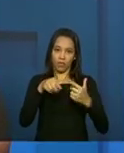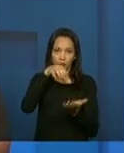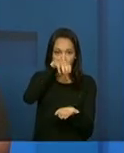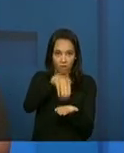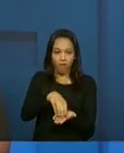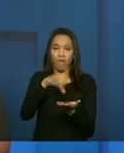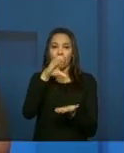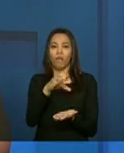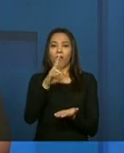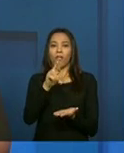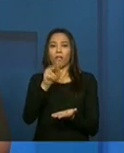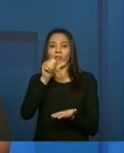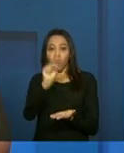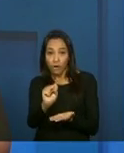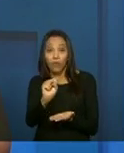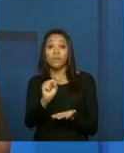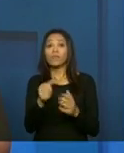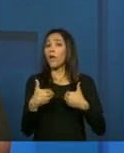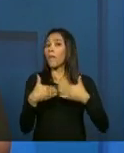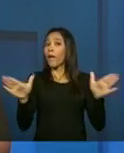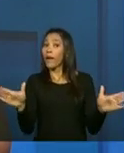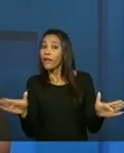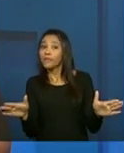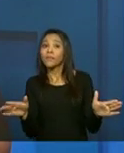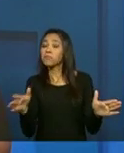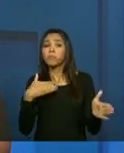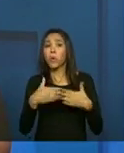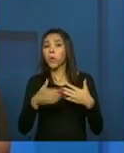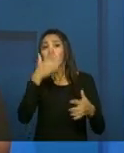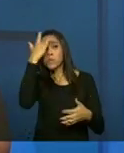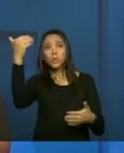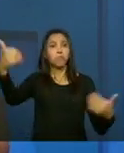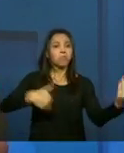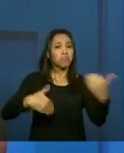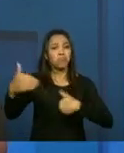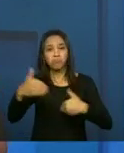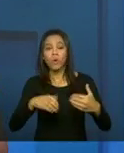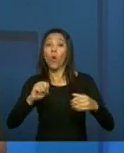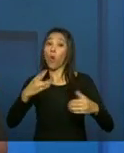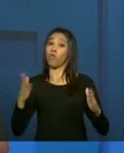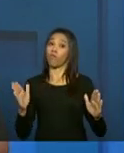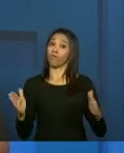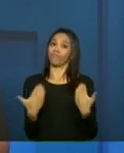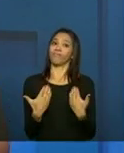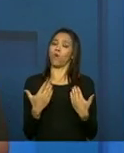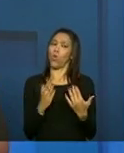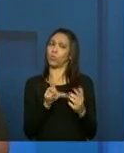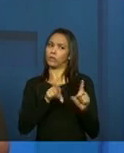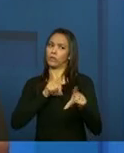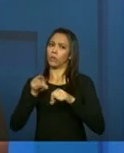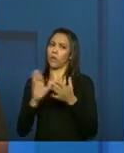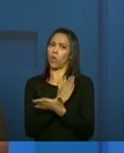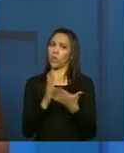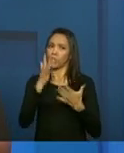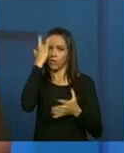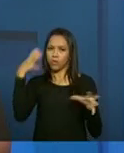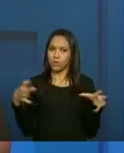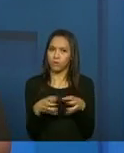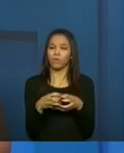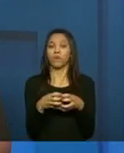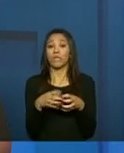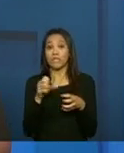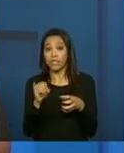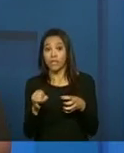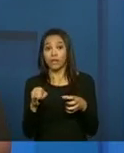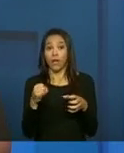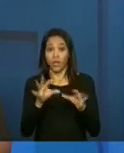também elas podem ser abertas ou fechadas. Se forem abertas, podem ser incluídos novos membros à medida que as oficinas